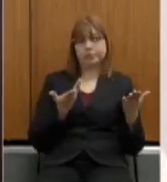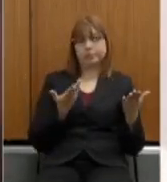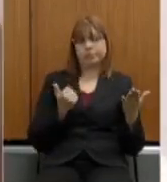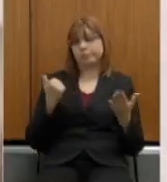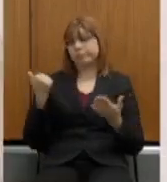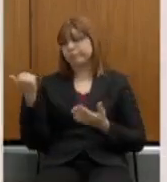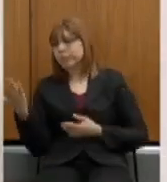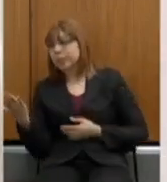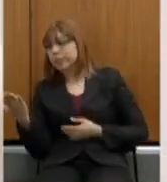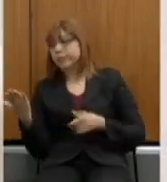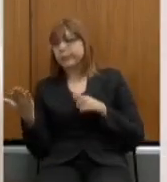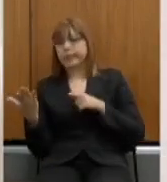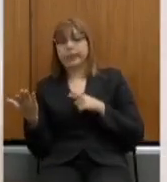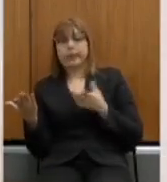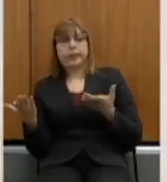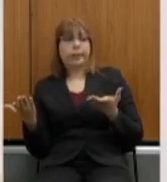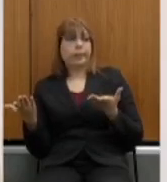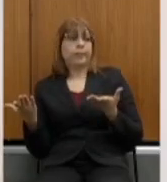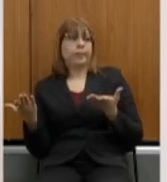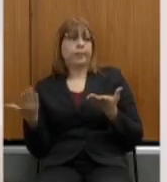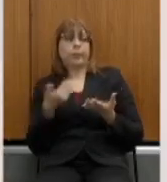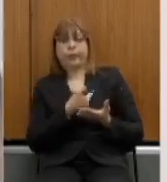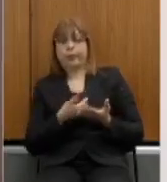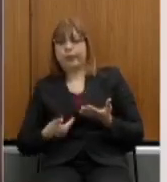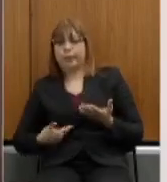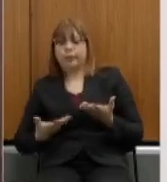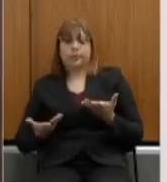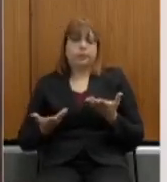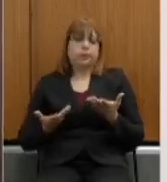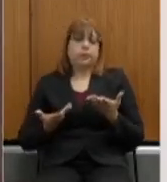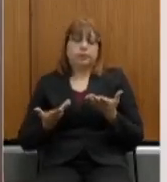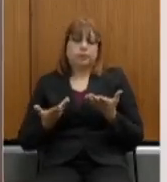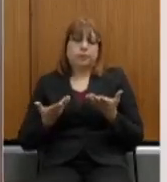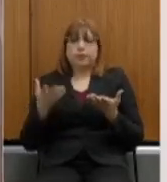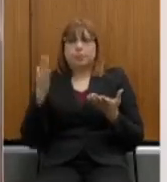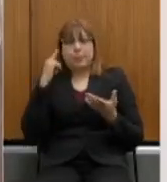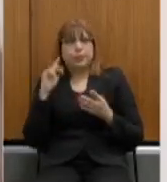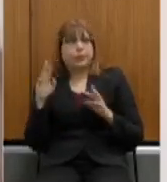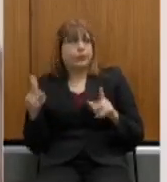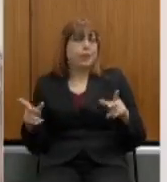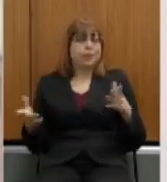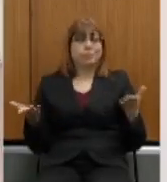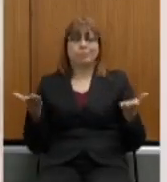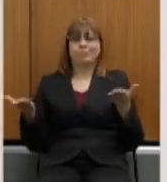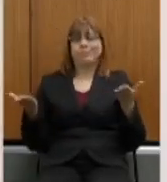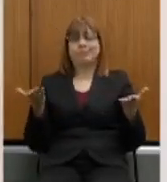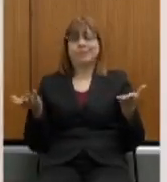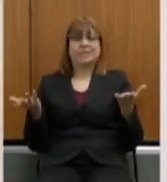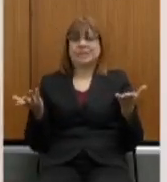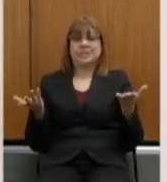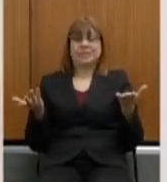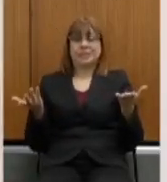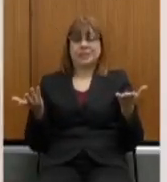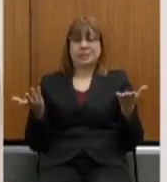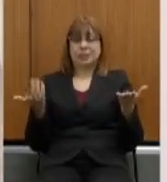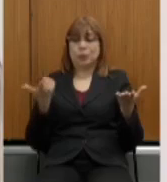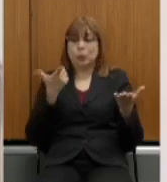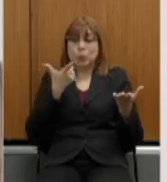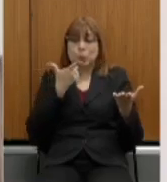como de outro lado governadores que pretendiam alguma coisa diferente, né, não existiu um